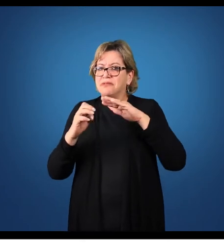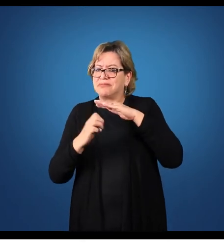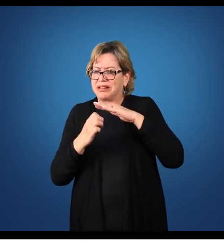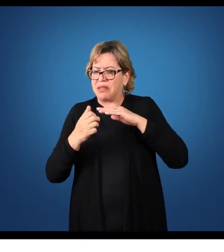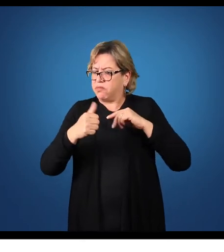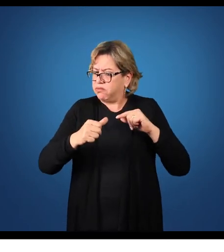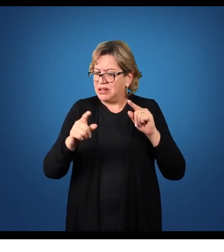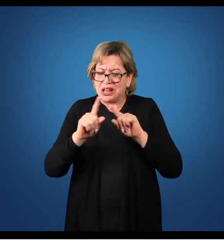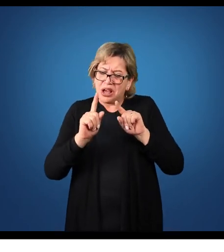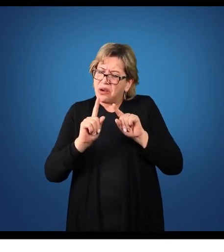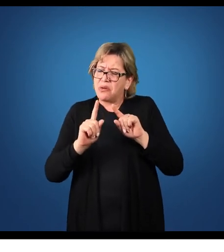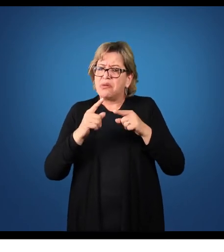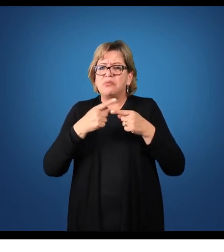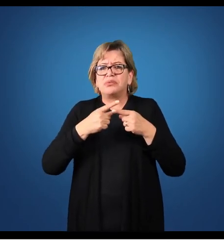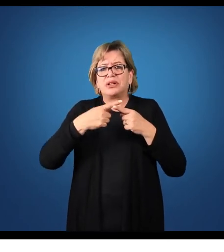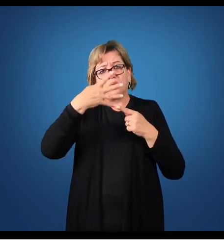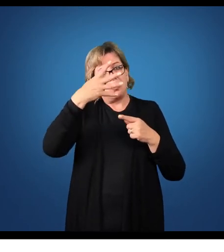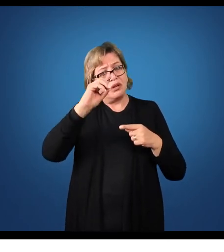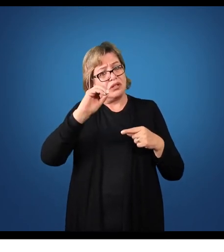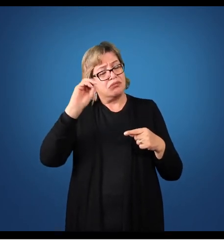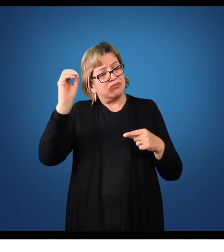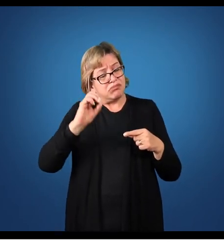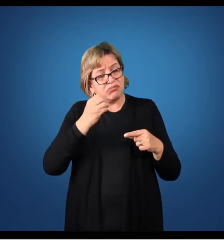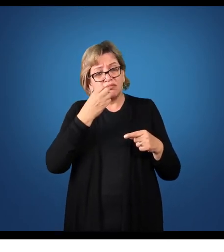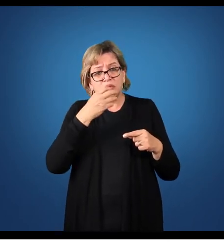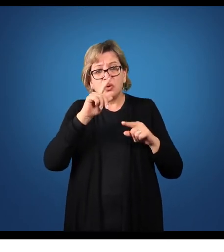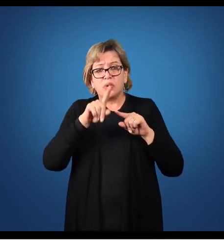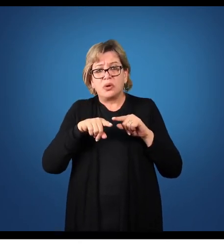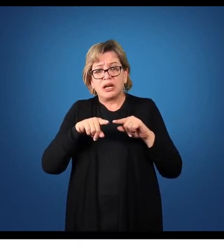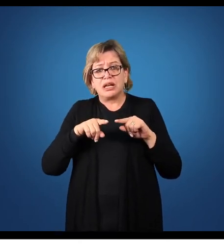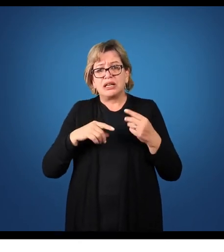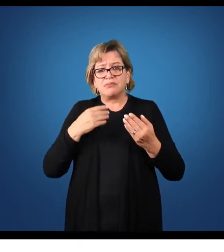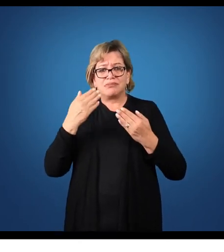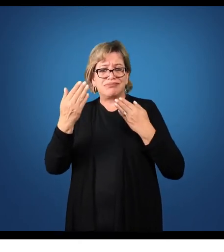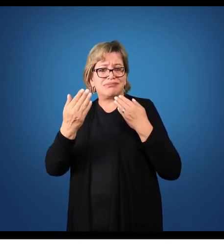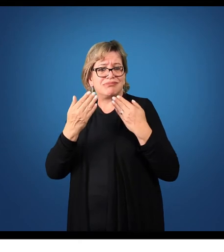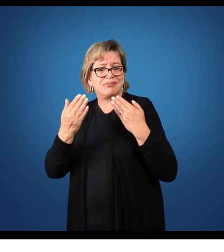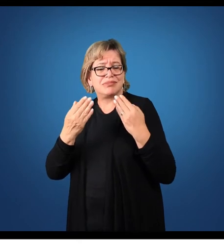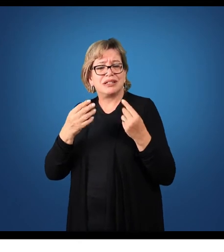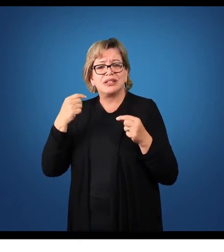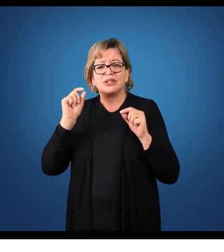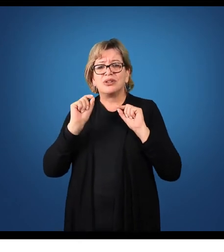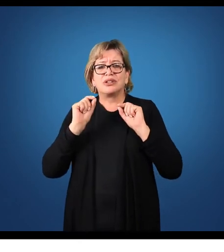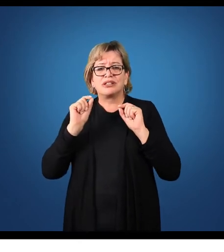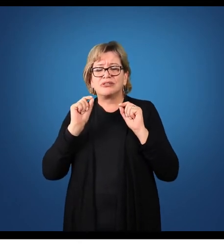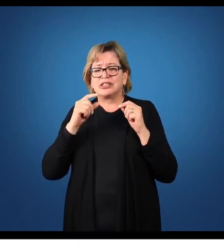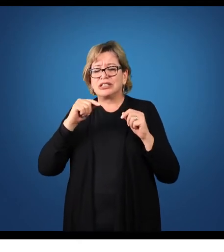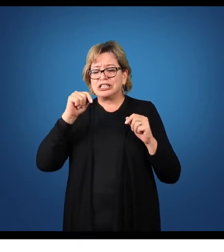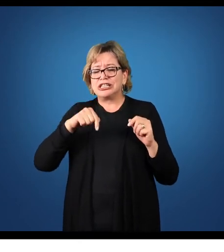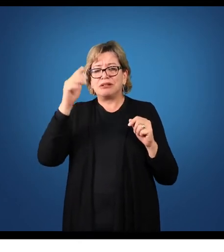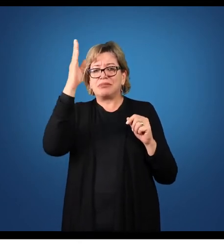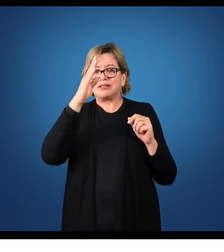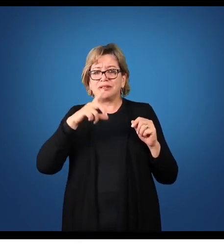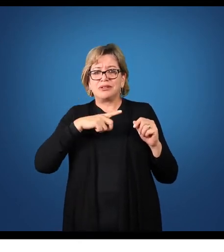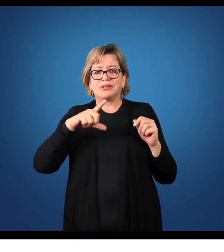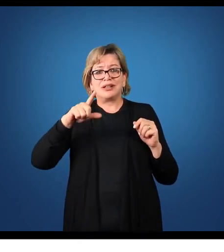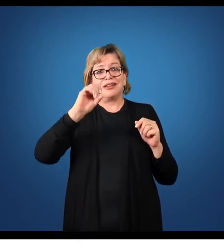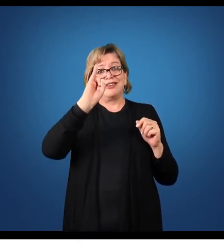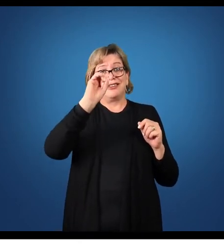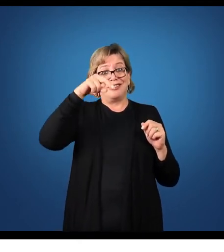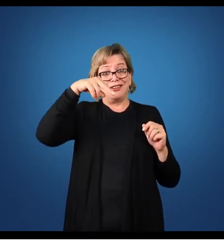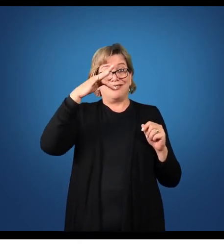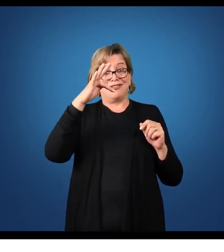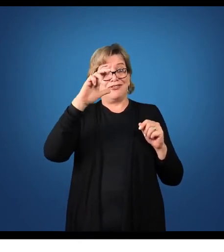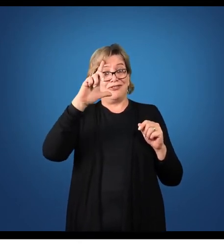mal, porque 40% é muito bom. Em relação a uma inexistência de inflação, aumentei 40%.